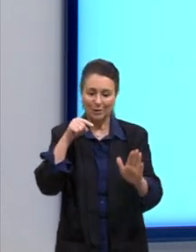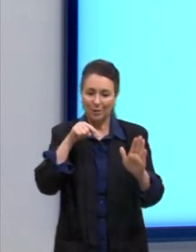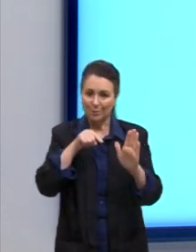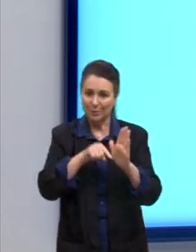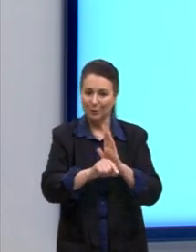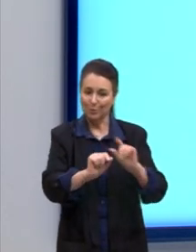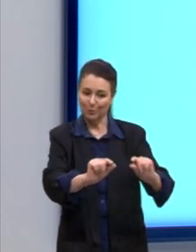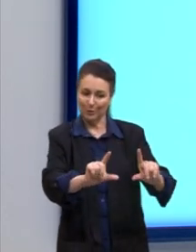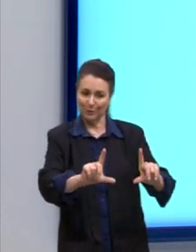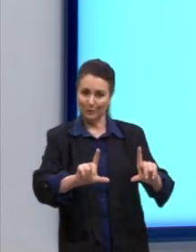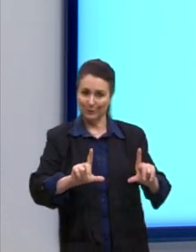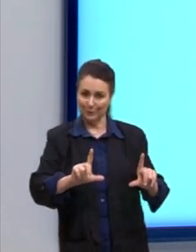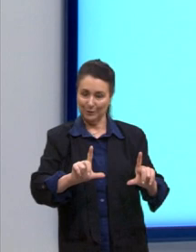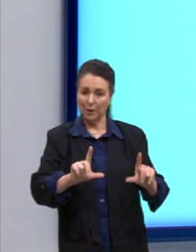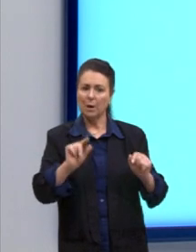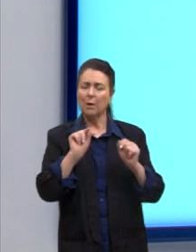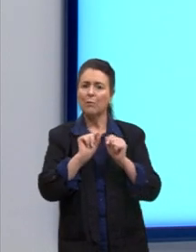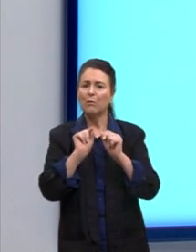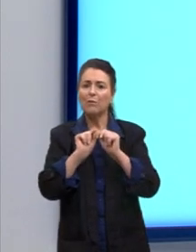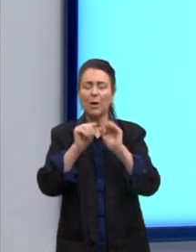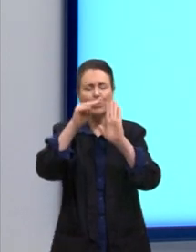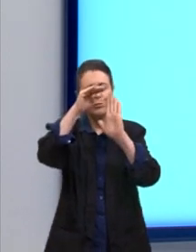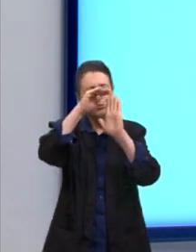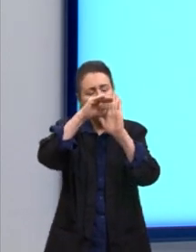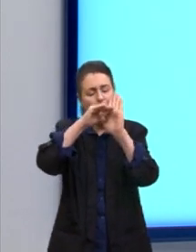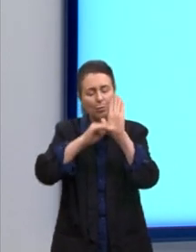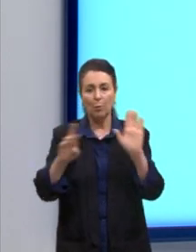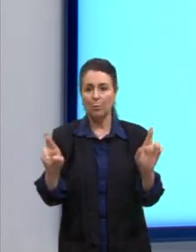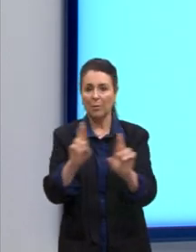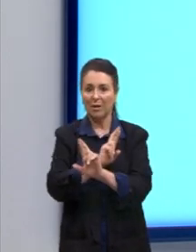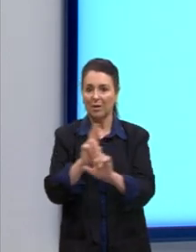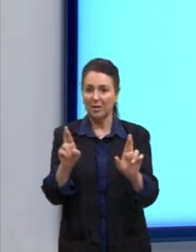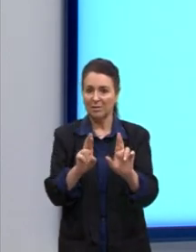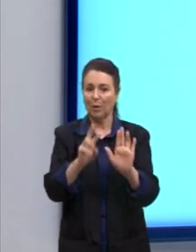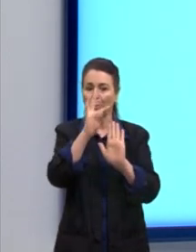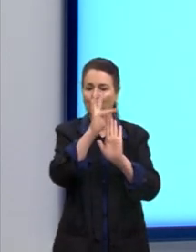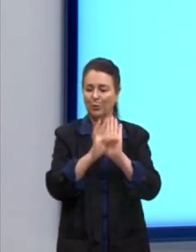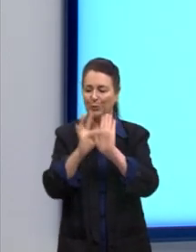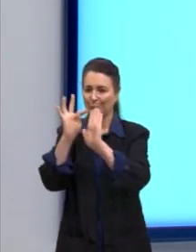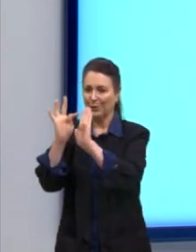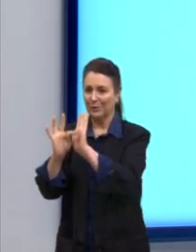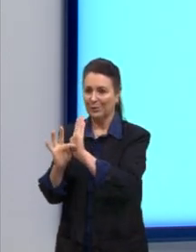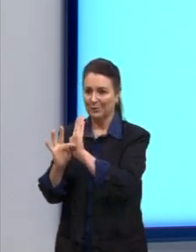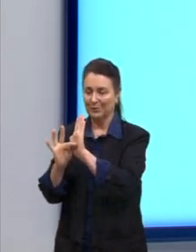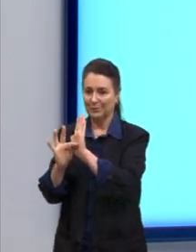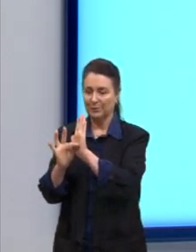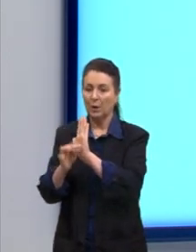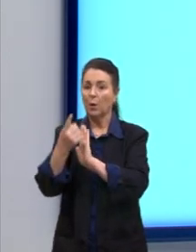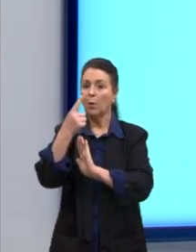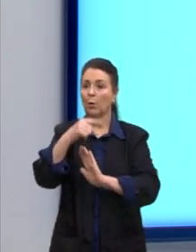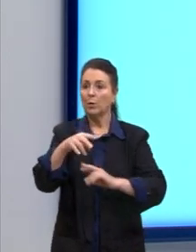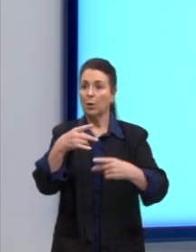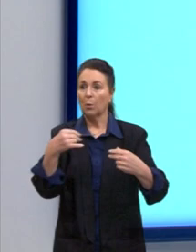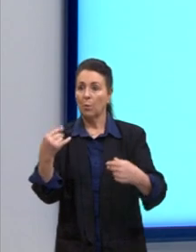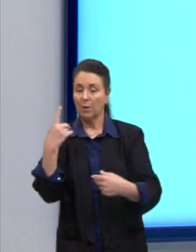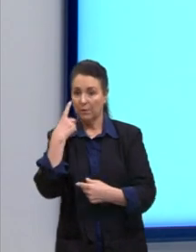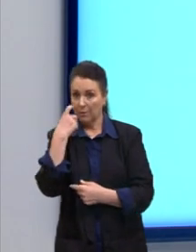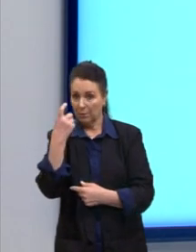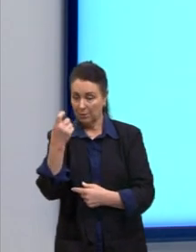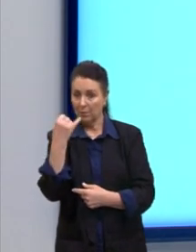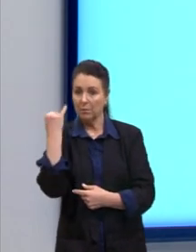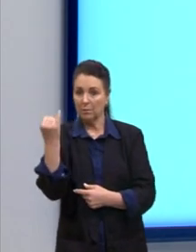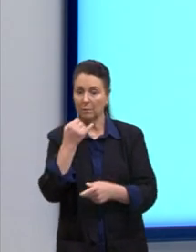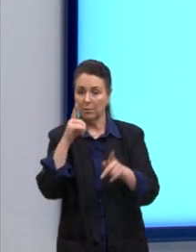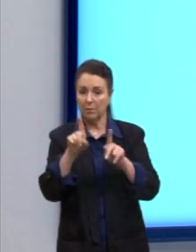estabeleça a relação entre os textos. Outra coisa interessante que a gente